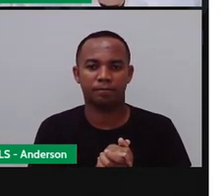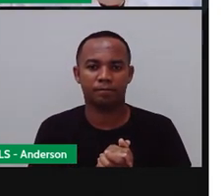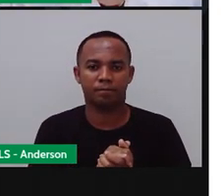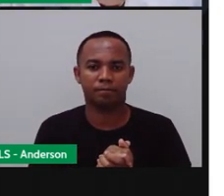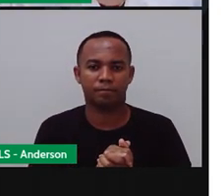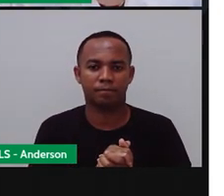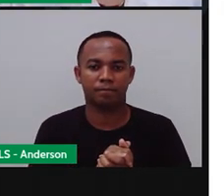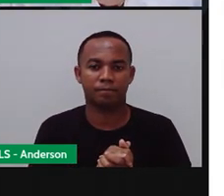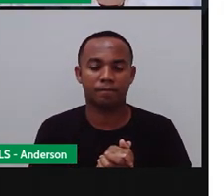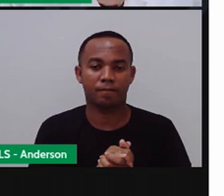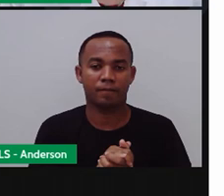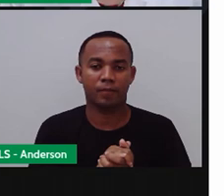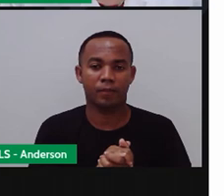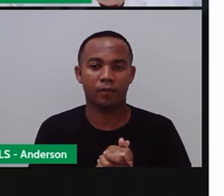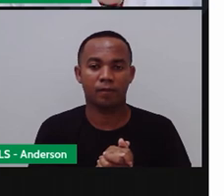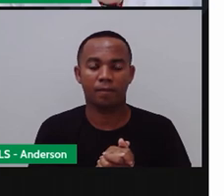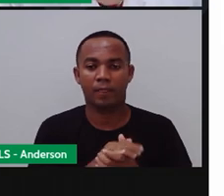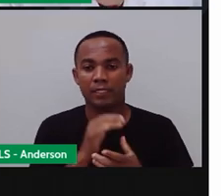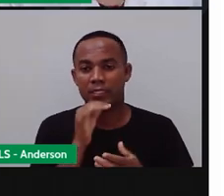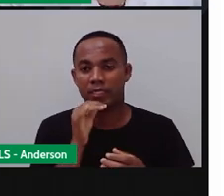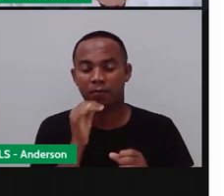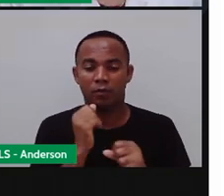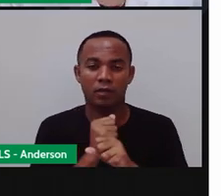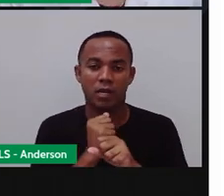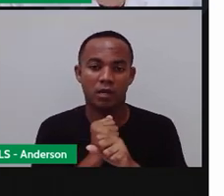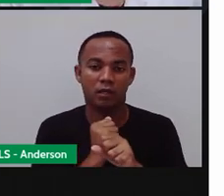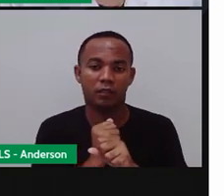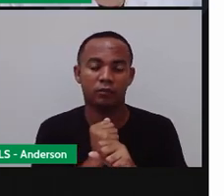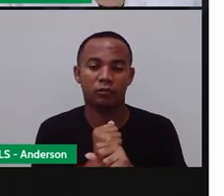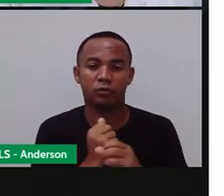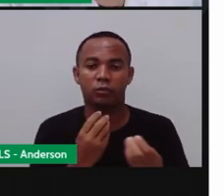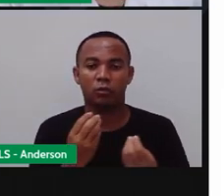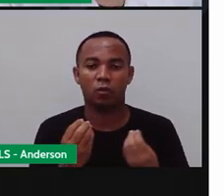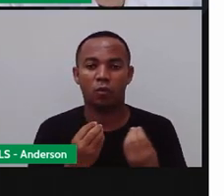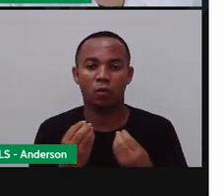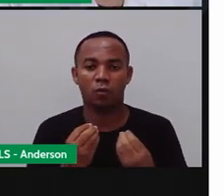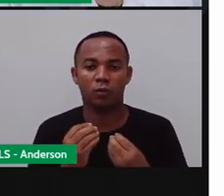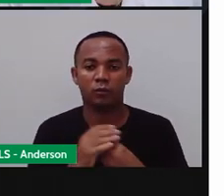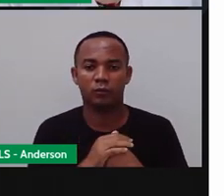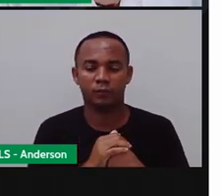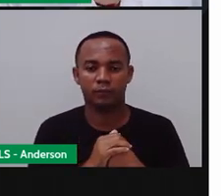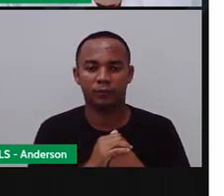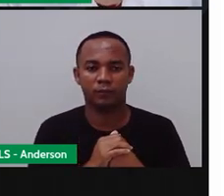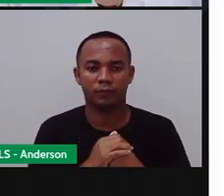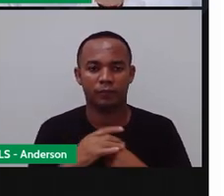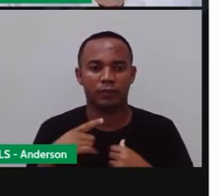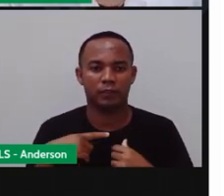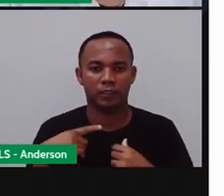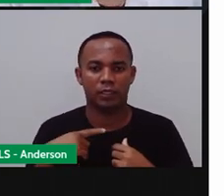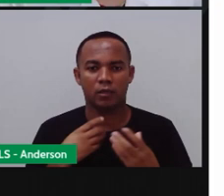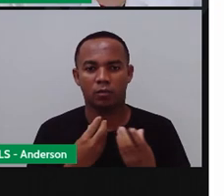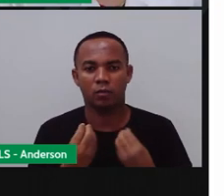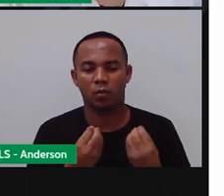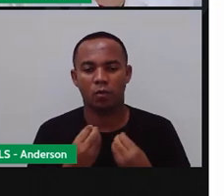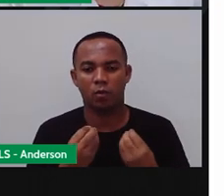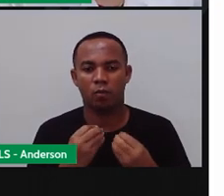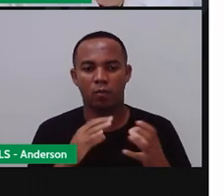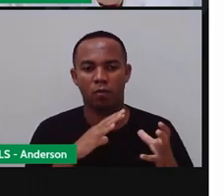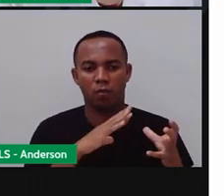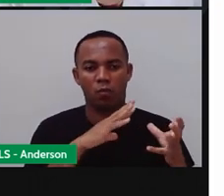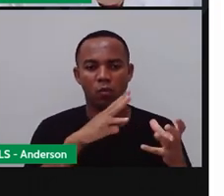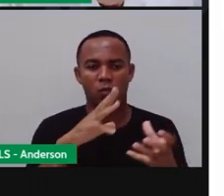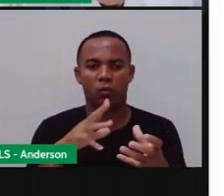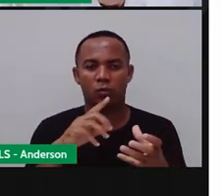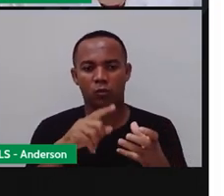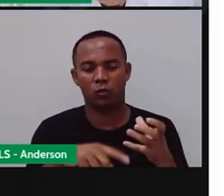Bom, as estações do ano são um exemplo incrível, na verdade, né? De como a natureza e o planeta Terra